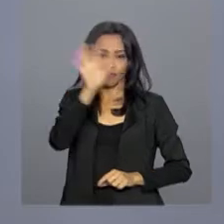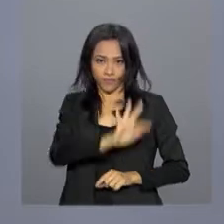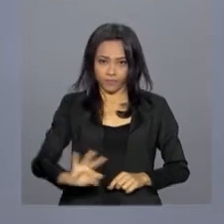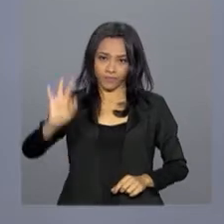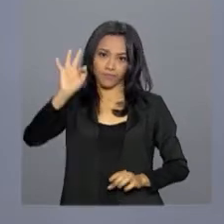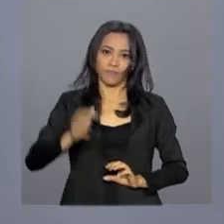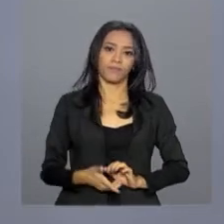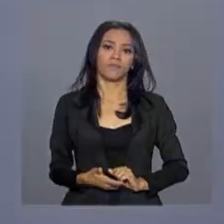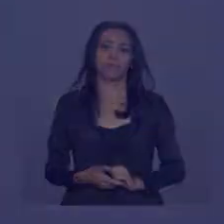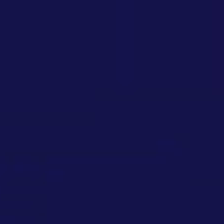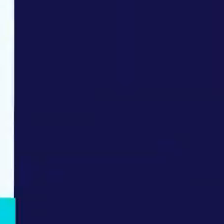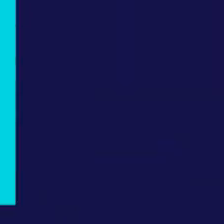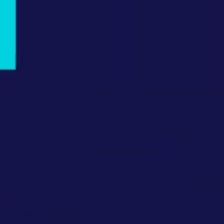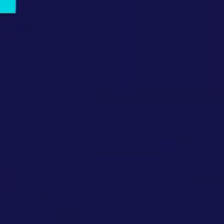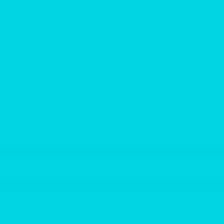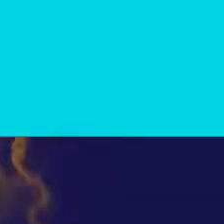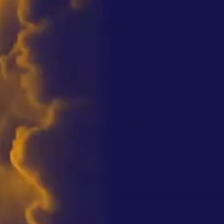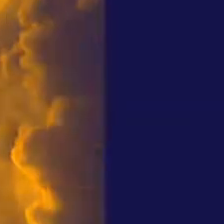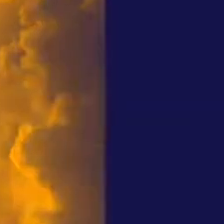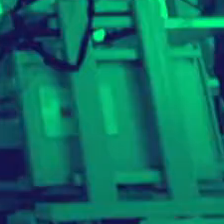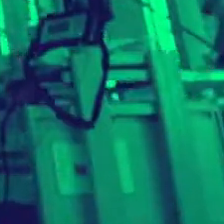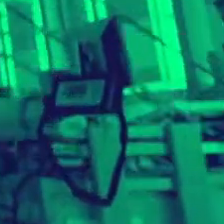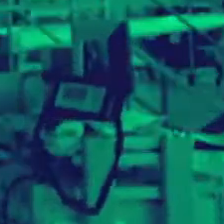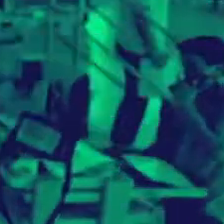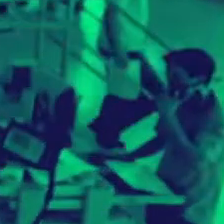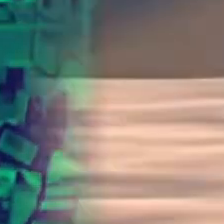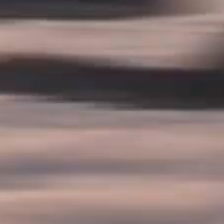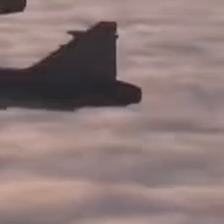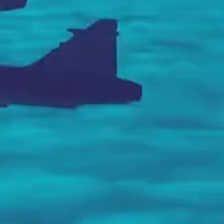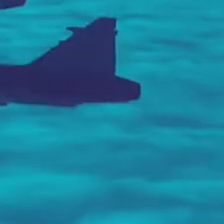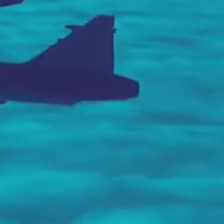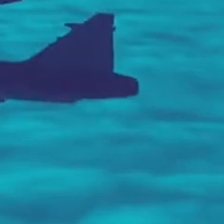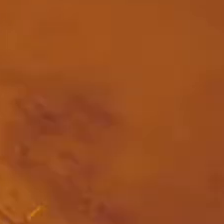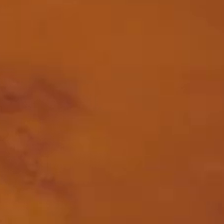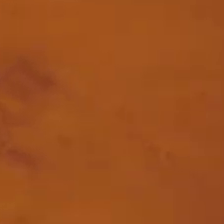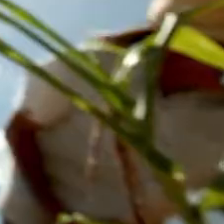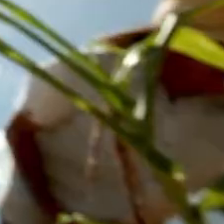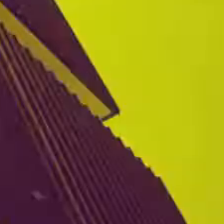Governo Federal. Tchau. Tchau. Tchau. Tchau.